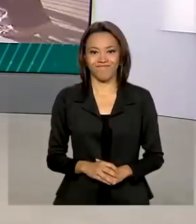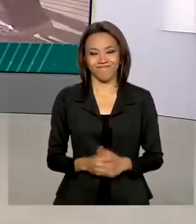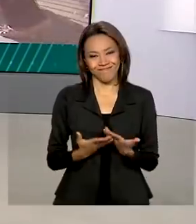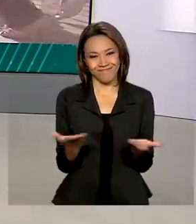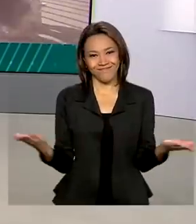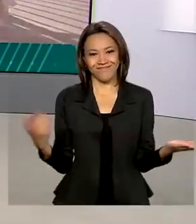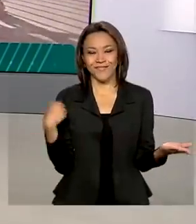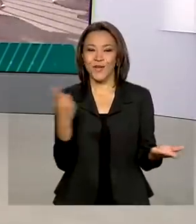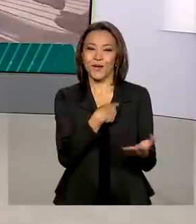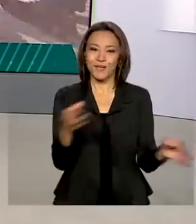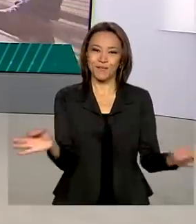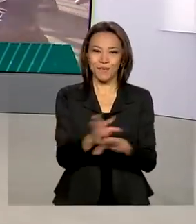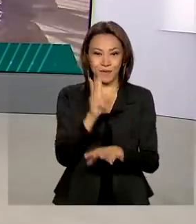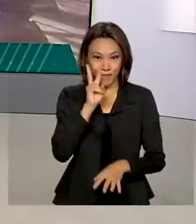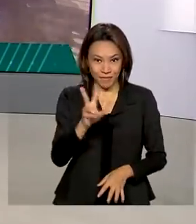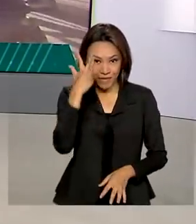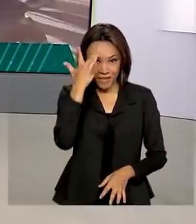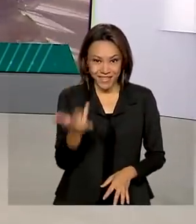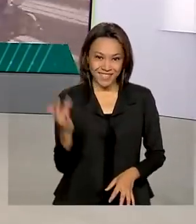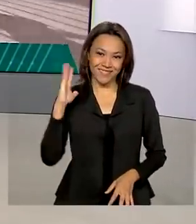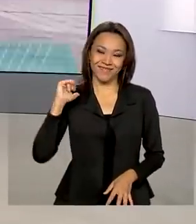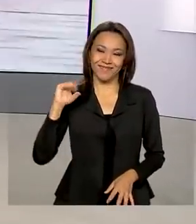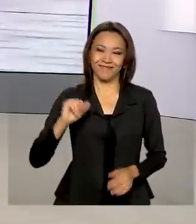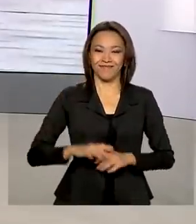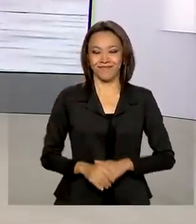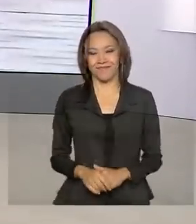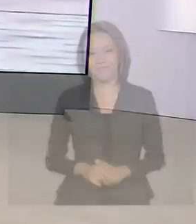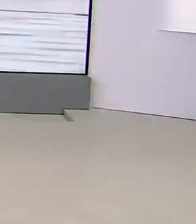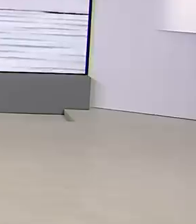O Brasil em Dia fica por aqui, nos vemos amanhã. Até lá!